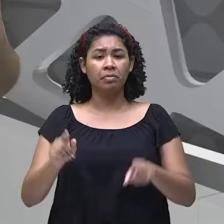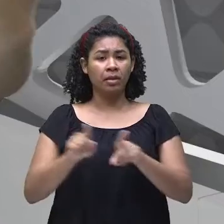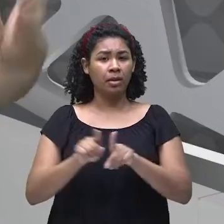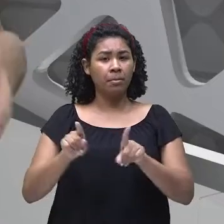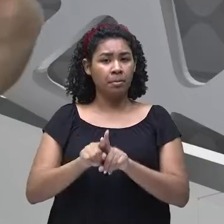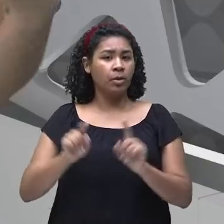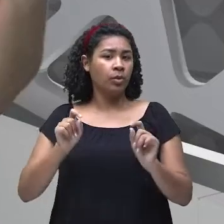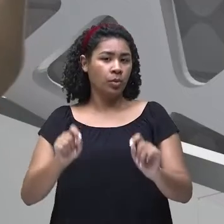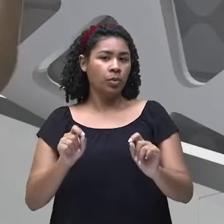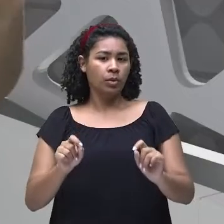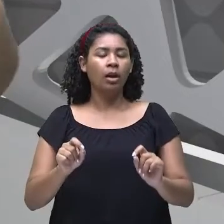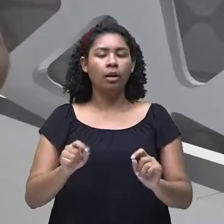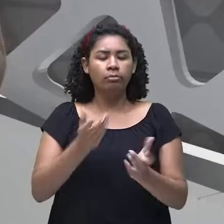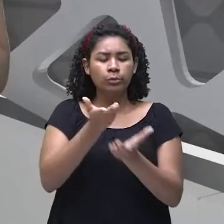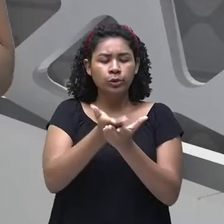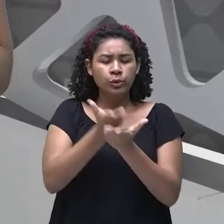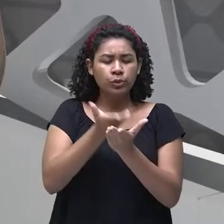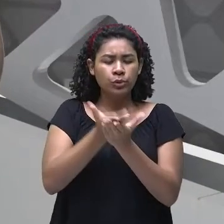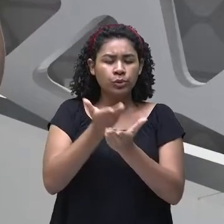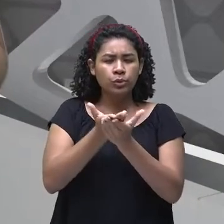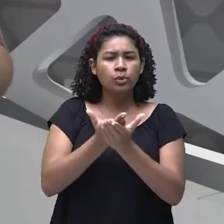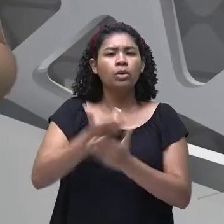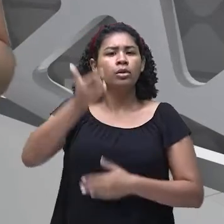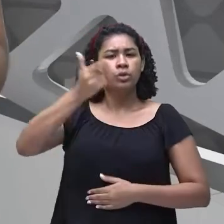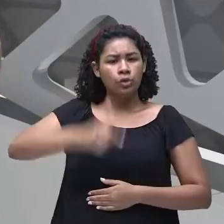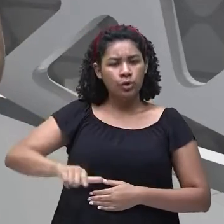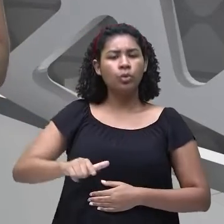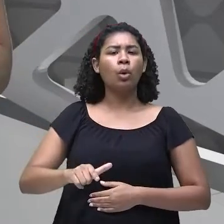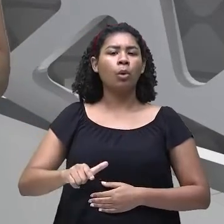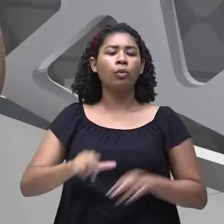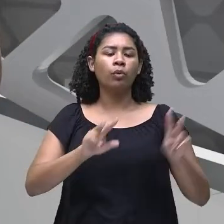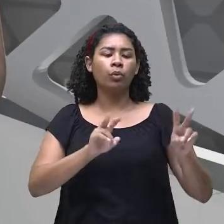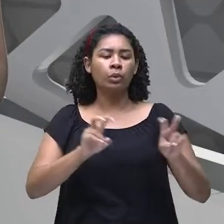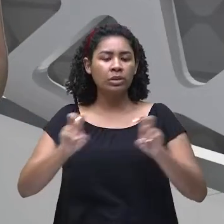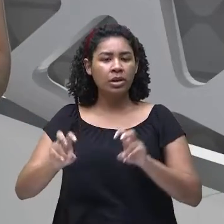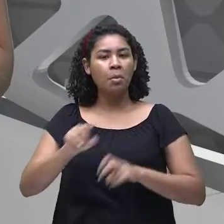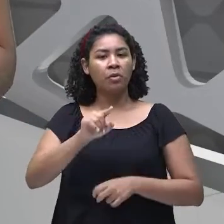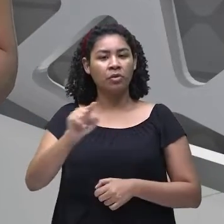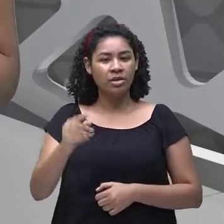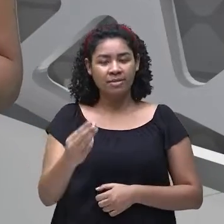memorizar e estudar mais ainda aquilo que vocês já estão mais seguros, né?